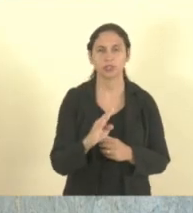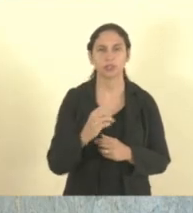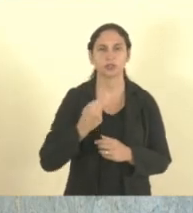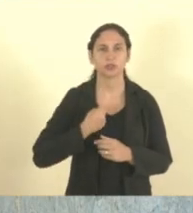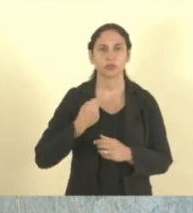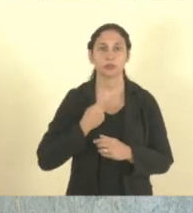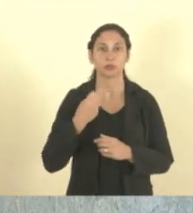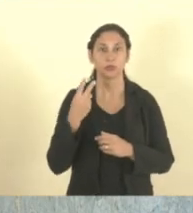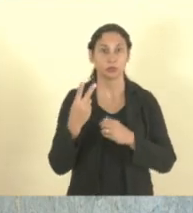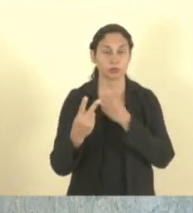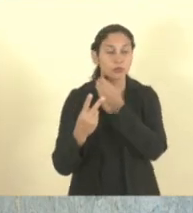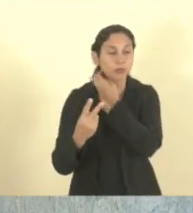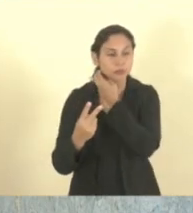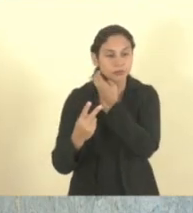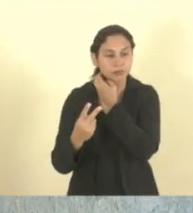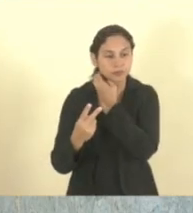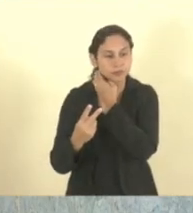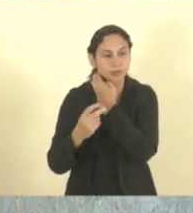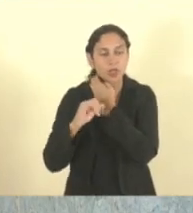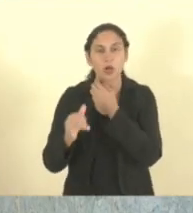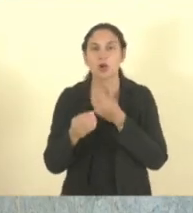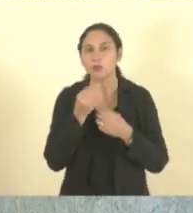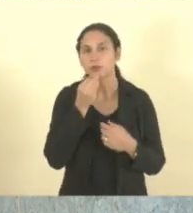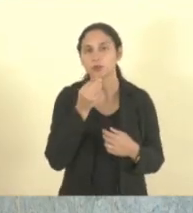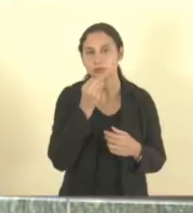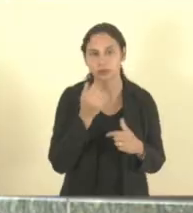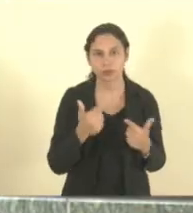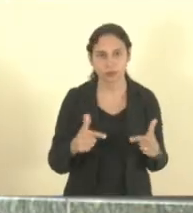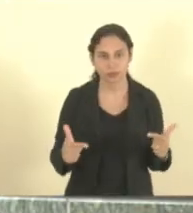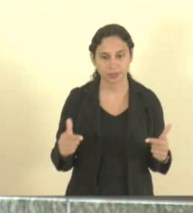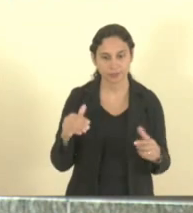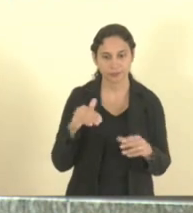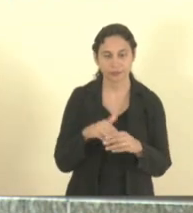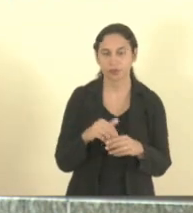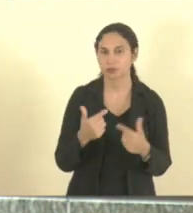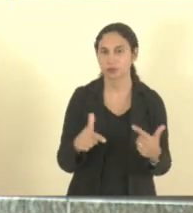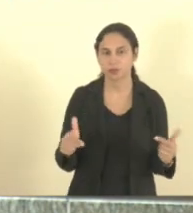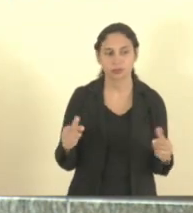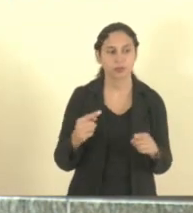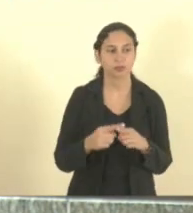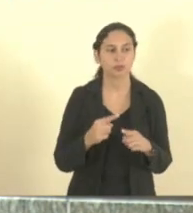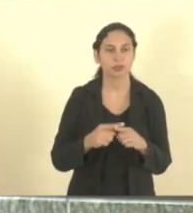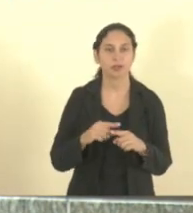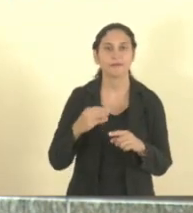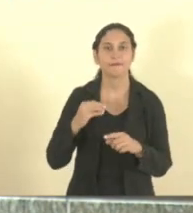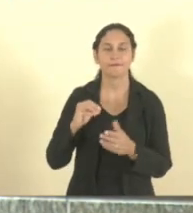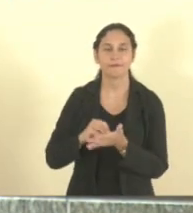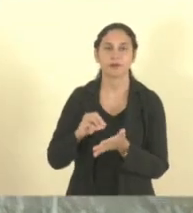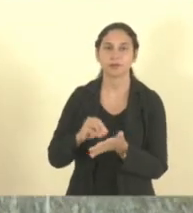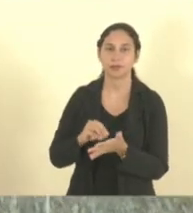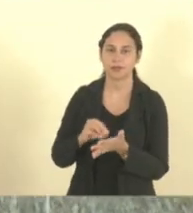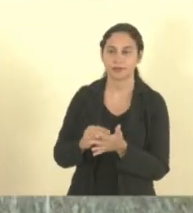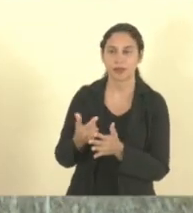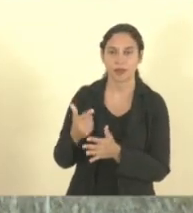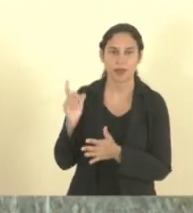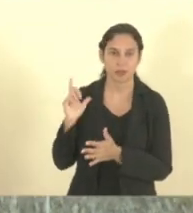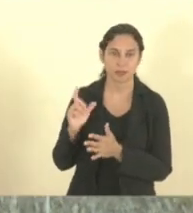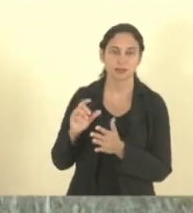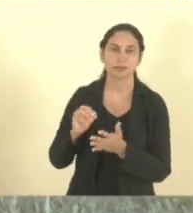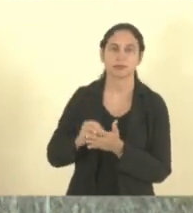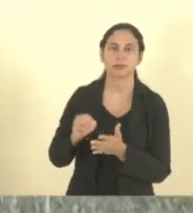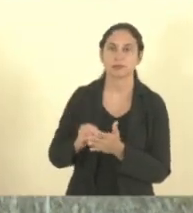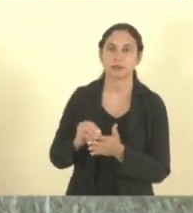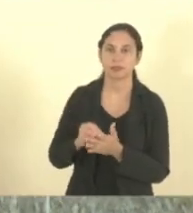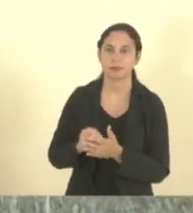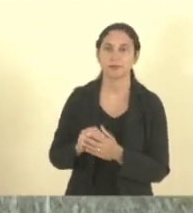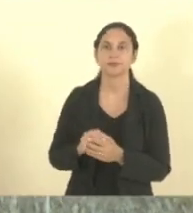item 2 da pauta, que a gente não teve oportunidade de votar devido à ausência de coro. E pergunto se nós podemos dispensar